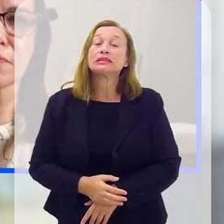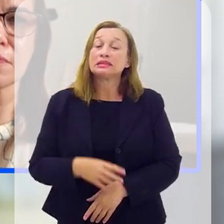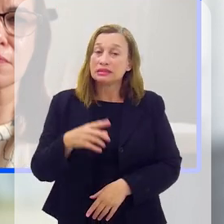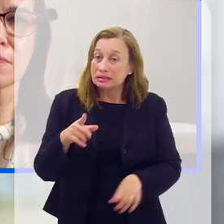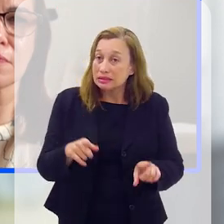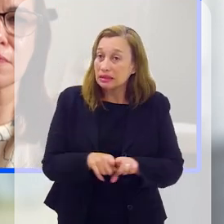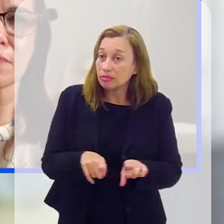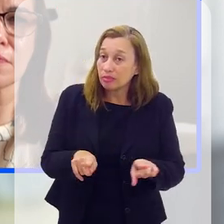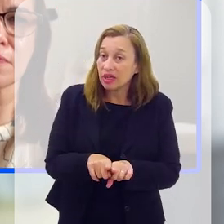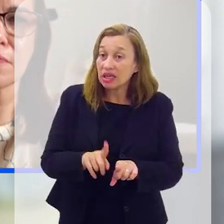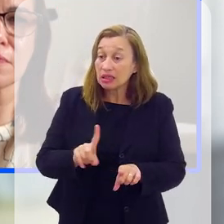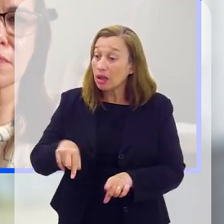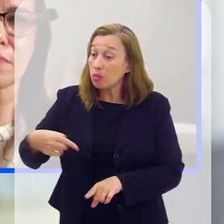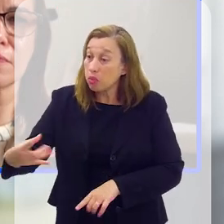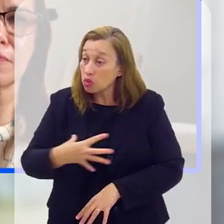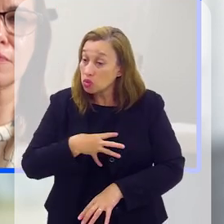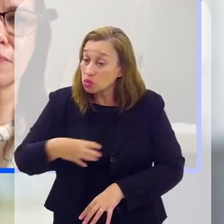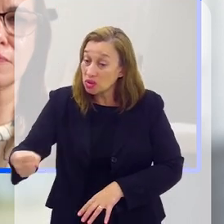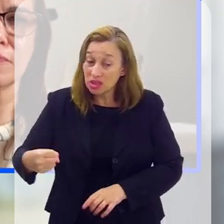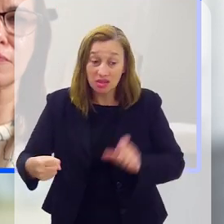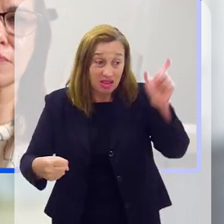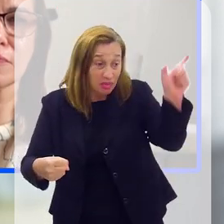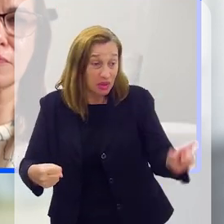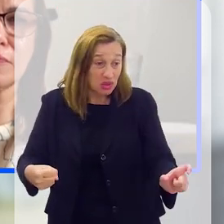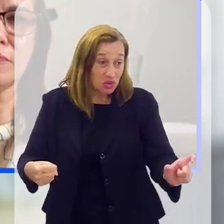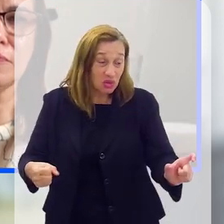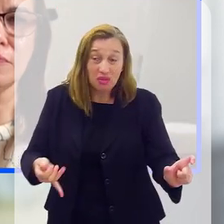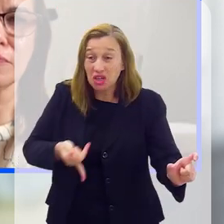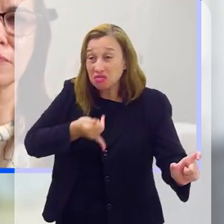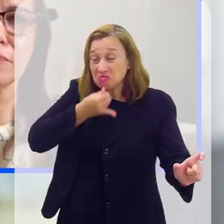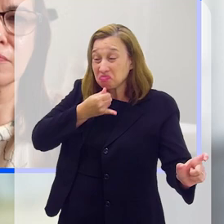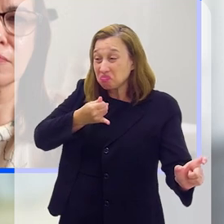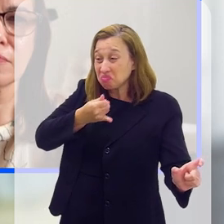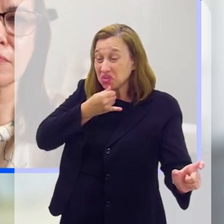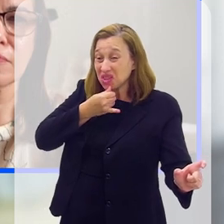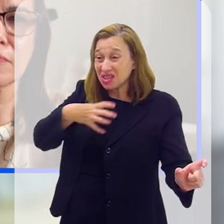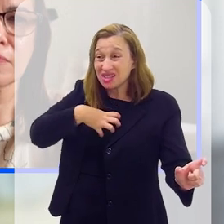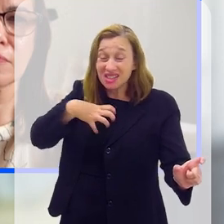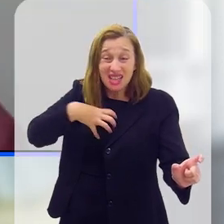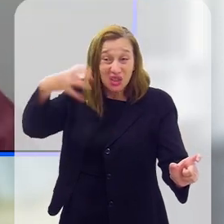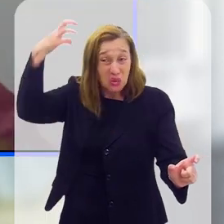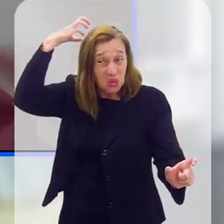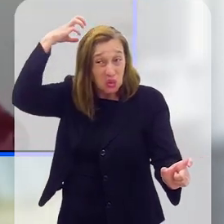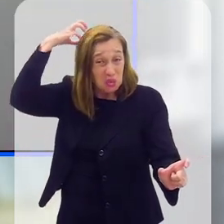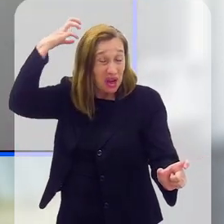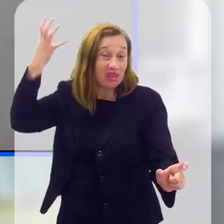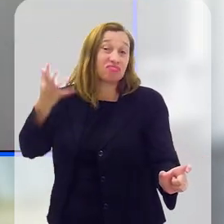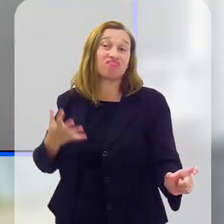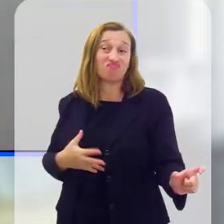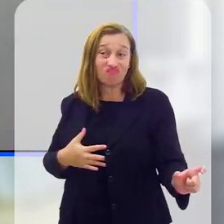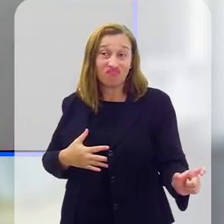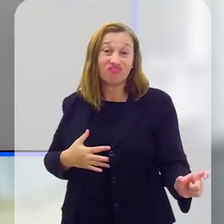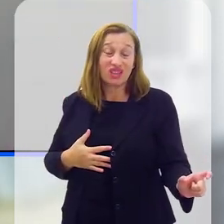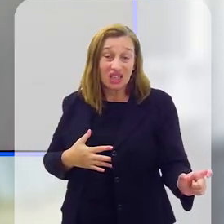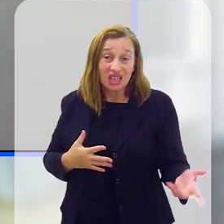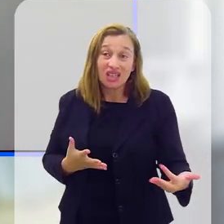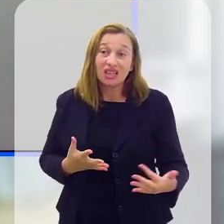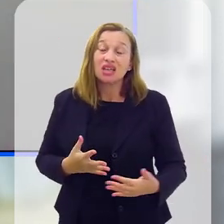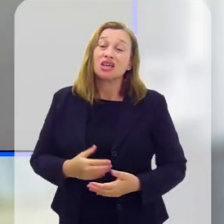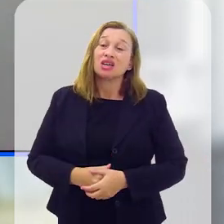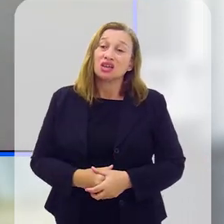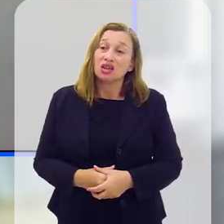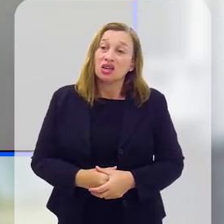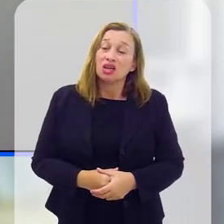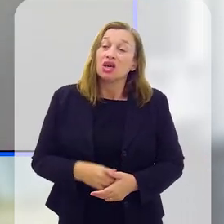ela devasta muitos enlutados após o suicídio de um adquirido, só que tem um detalhe, de todos os relatos que eu já ouvi de culpa